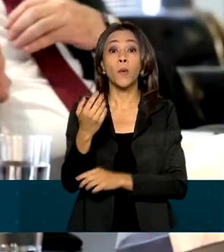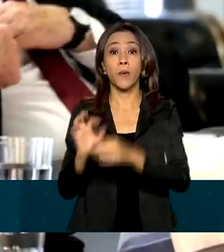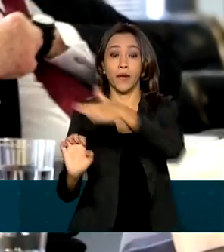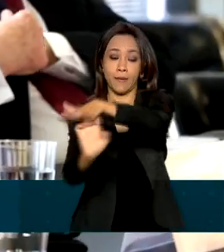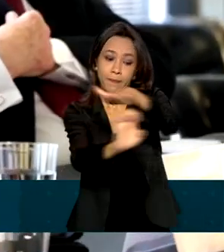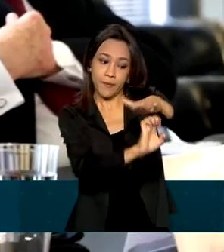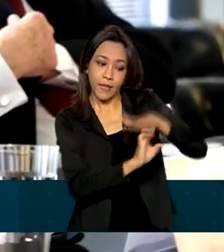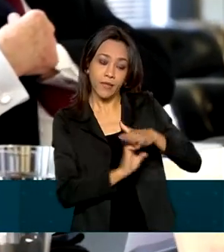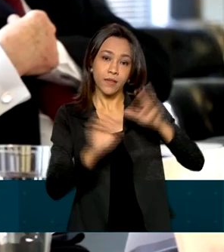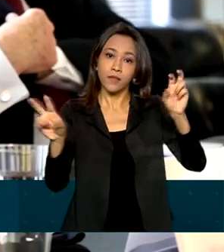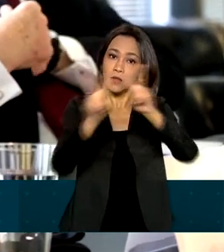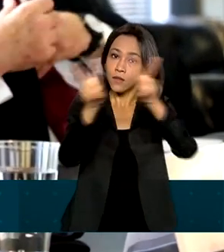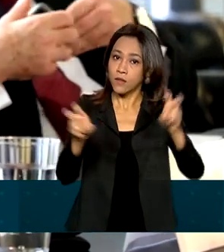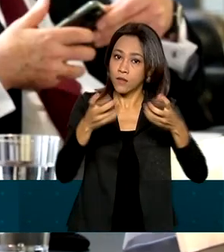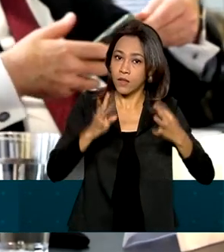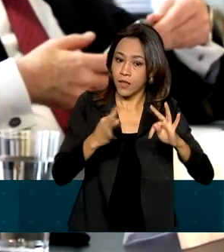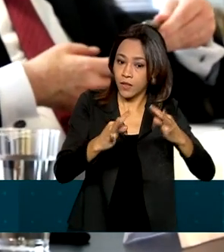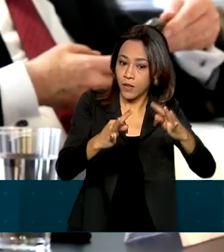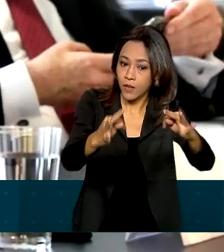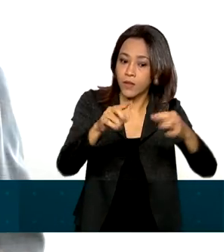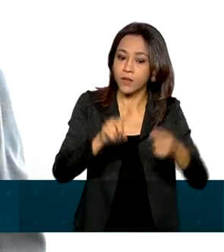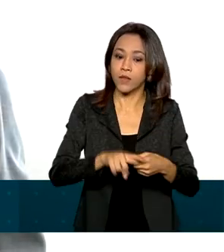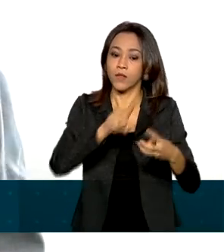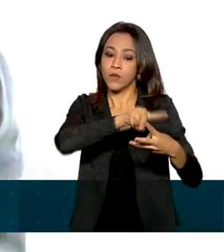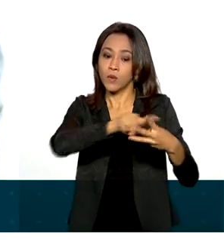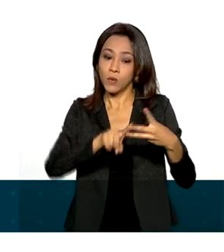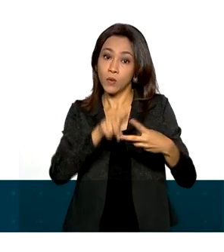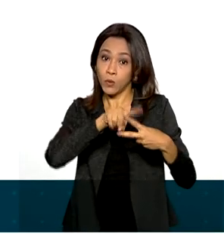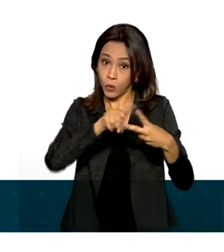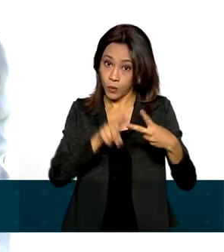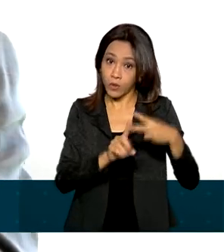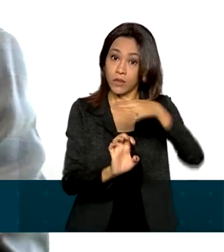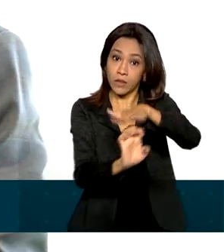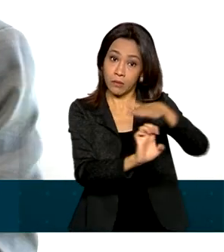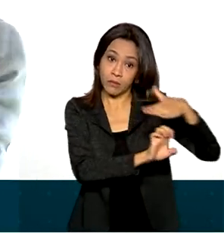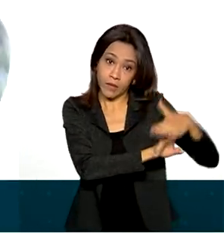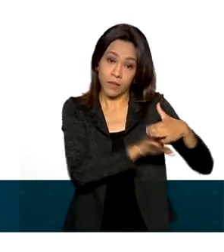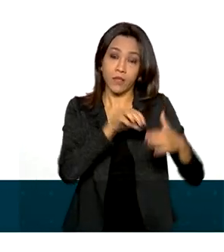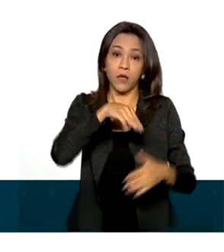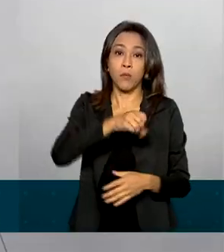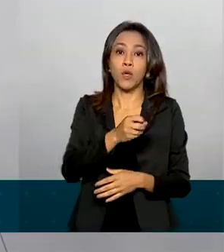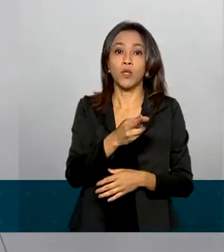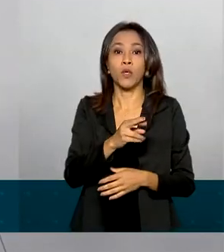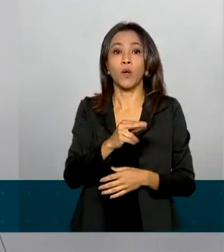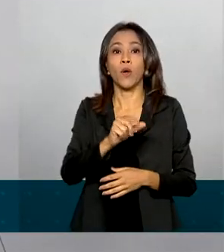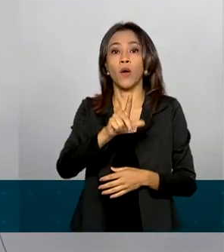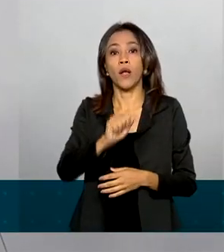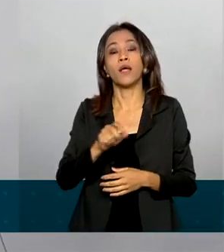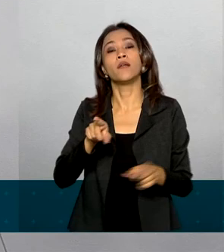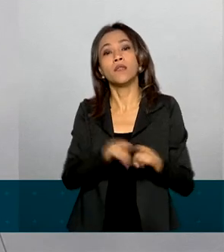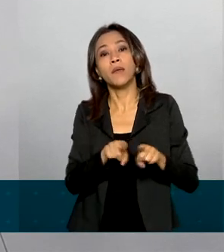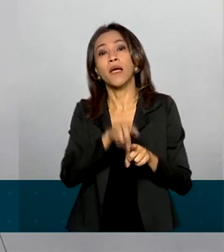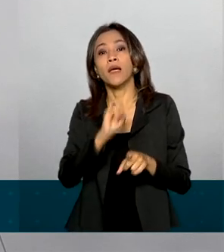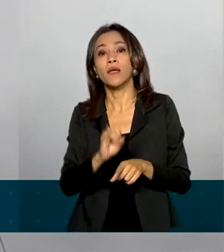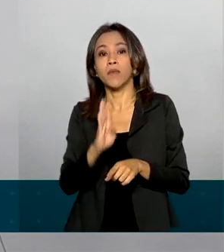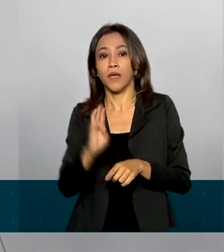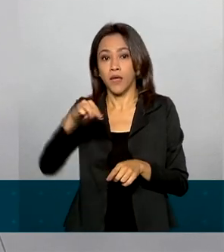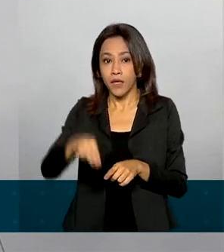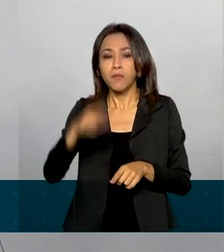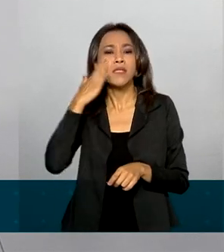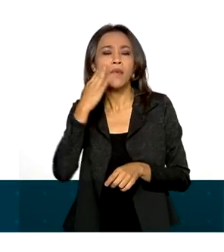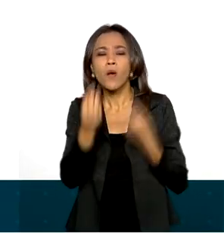privada, entre elas Motorola e IBM, para conhecer o 5G operado pelas gigantes norte-americanas das